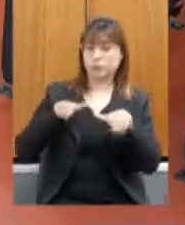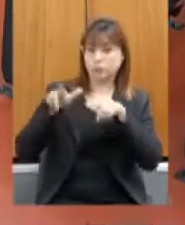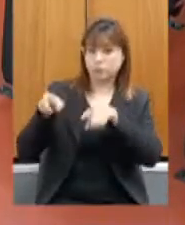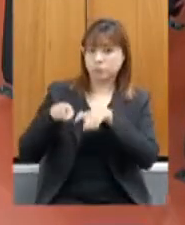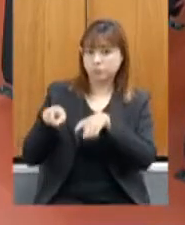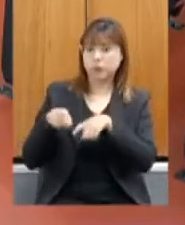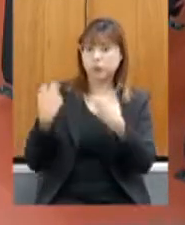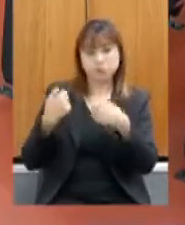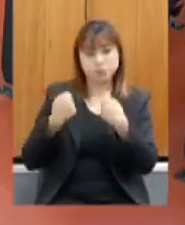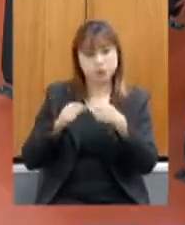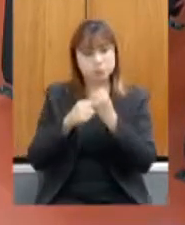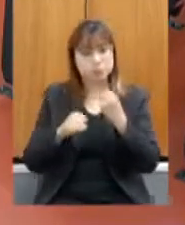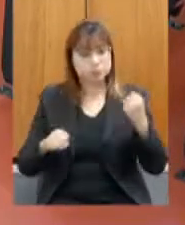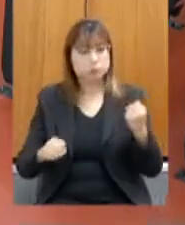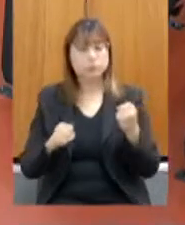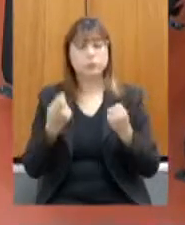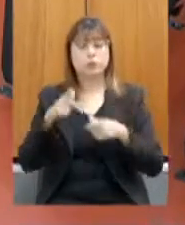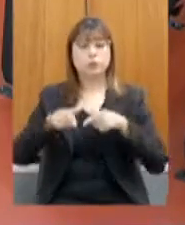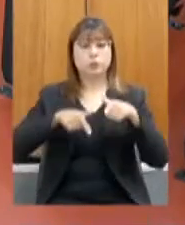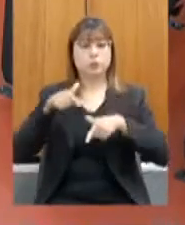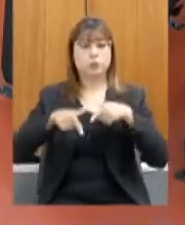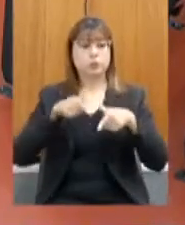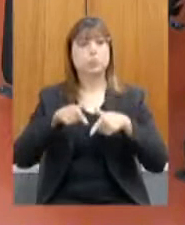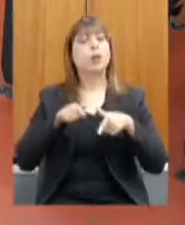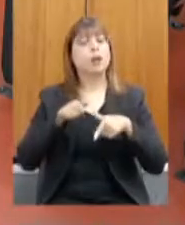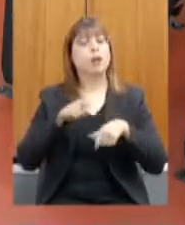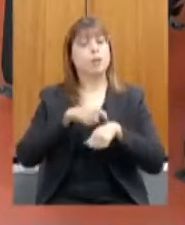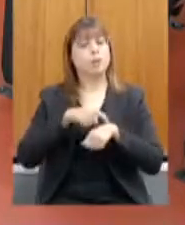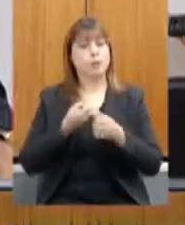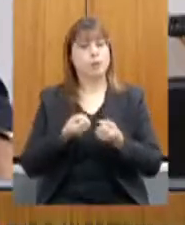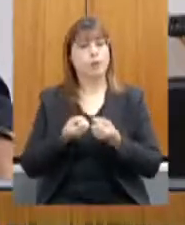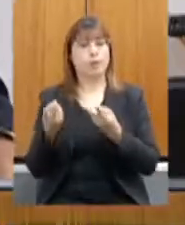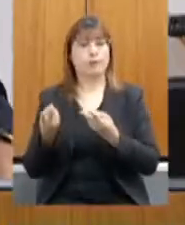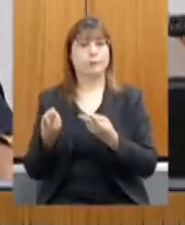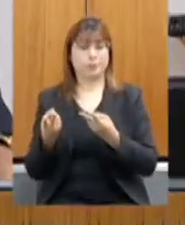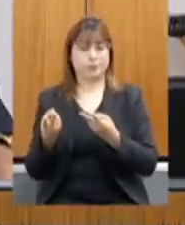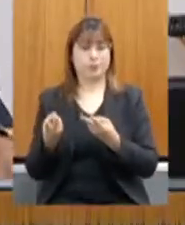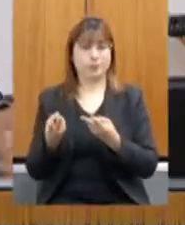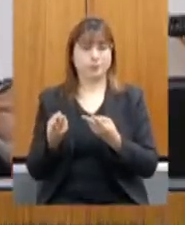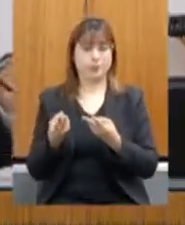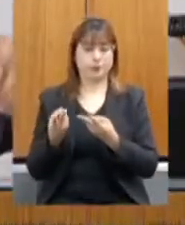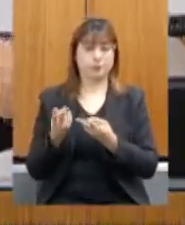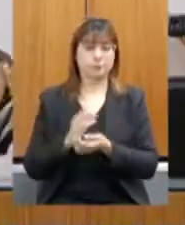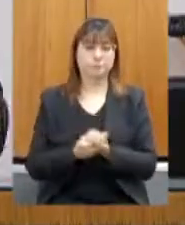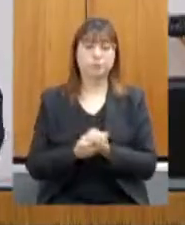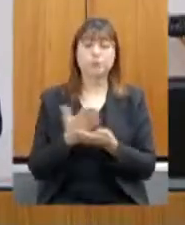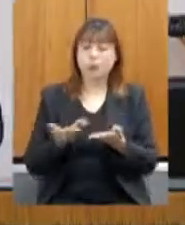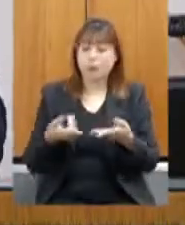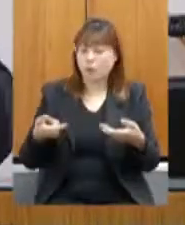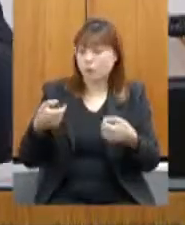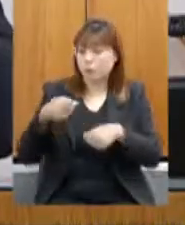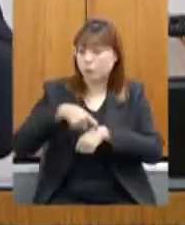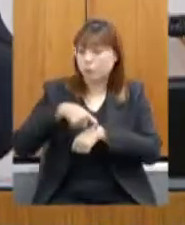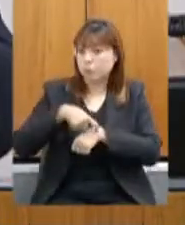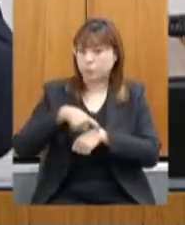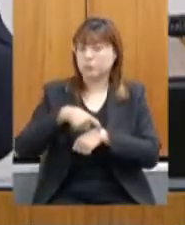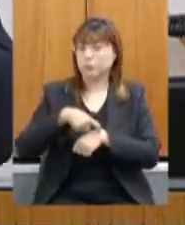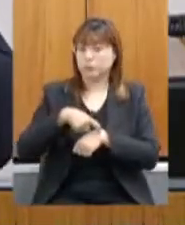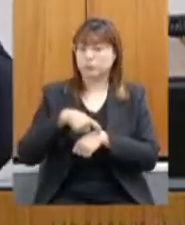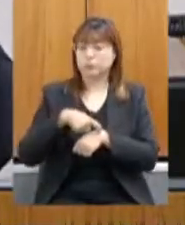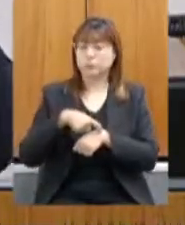de comercialização através da comercialização dentro desses consórcios. É um momento, então, que